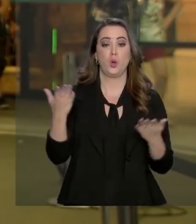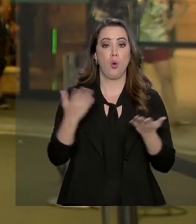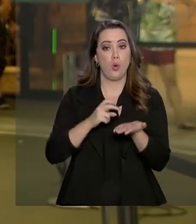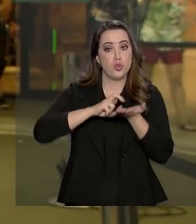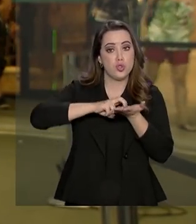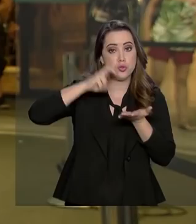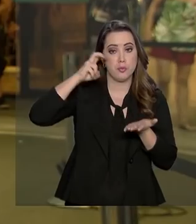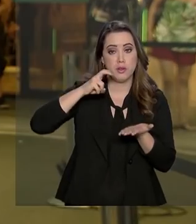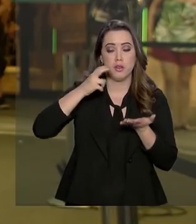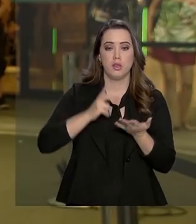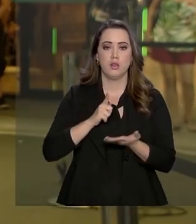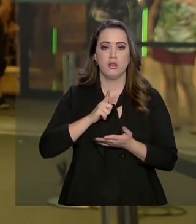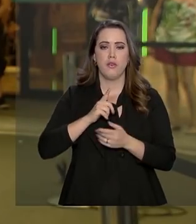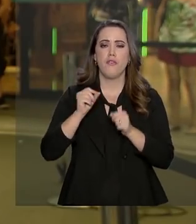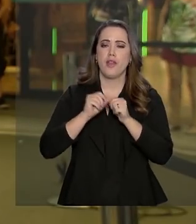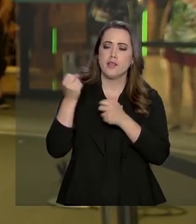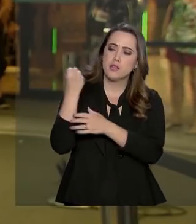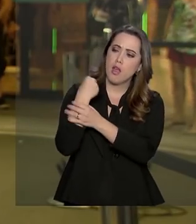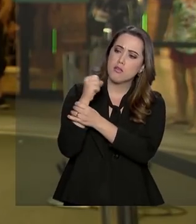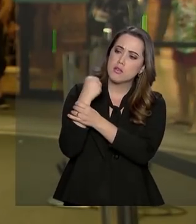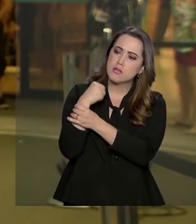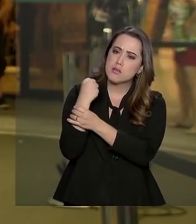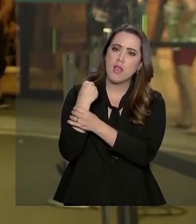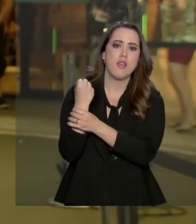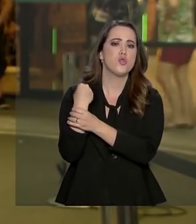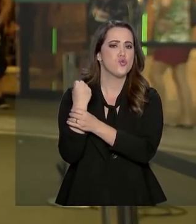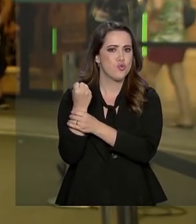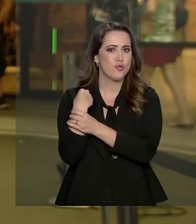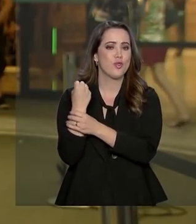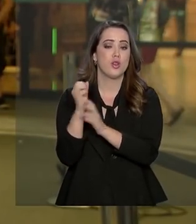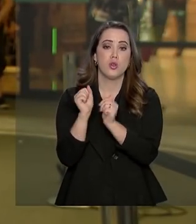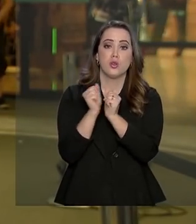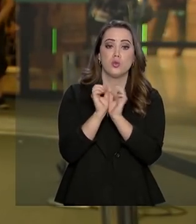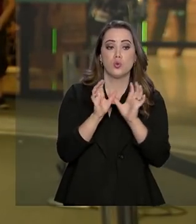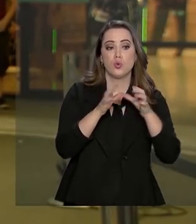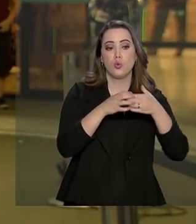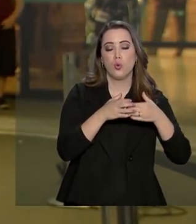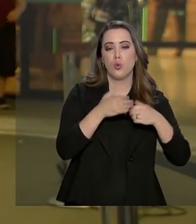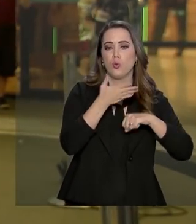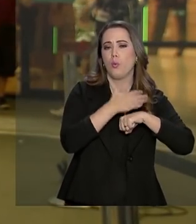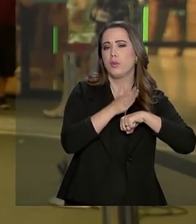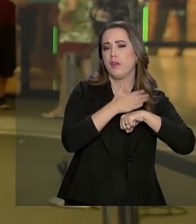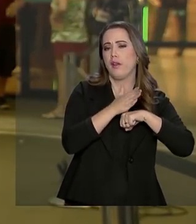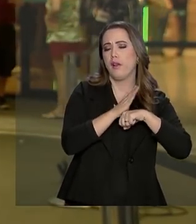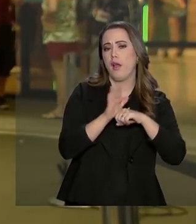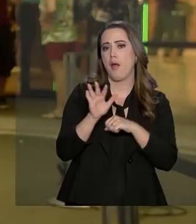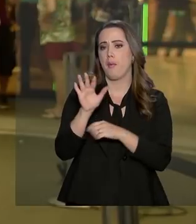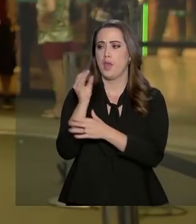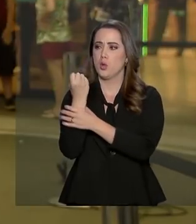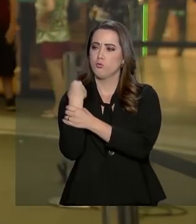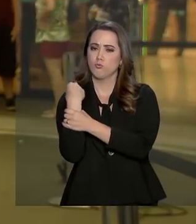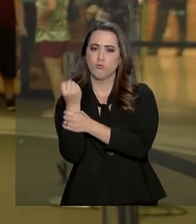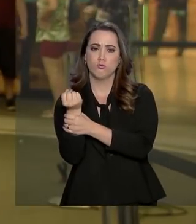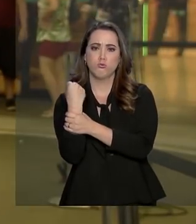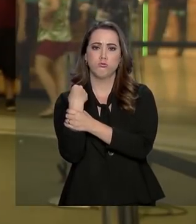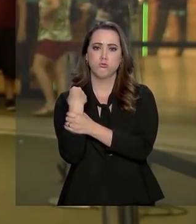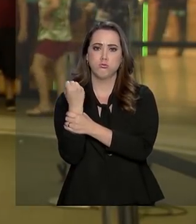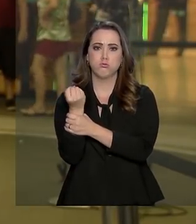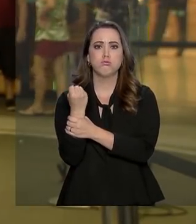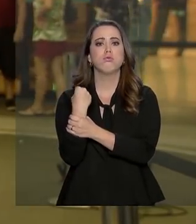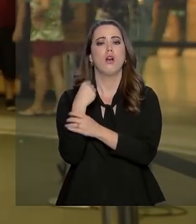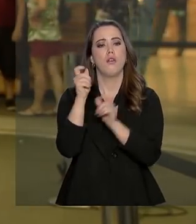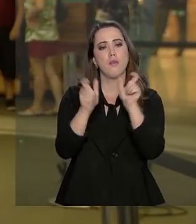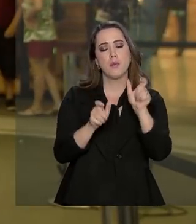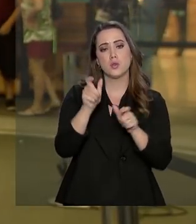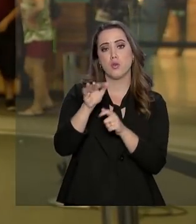realizou alguns exercícios acompanhados da equipe de fisioterapia aqui do Hospital Albert Einstein.